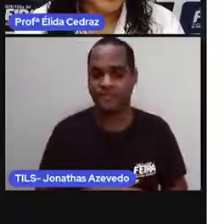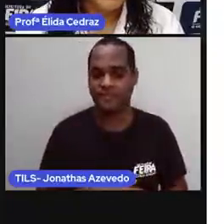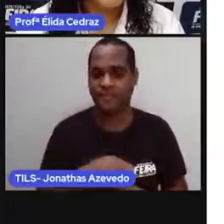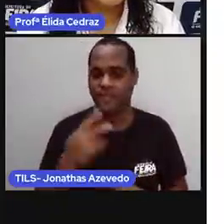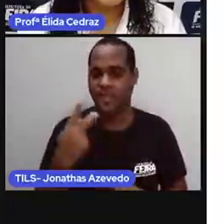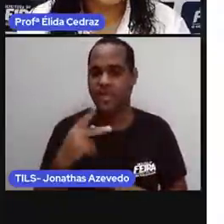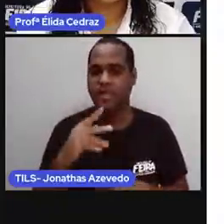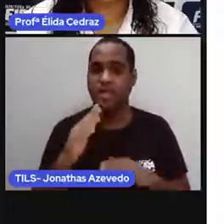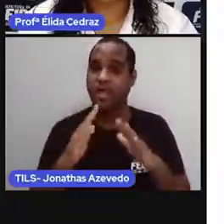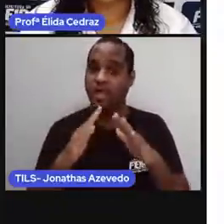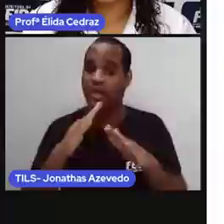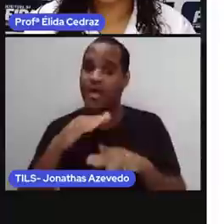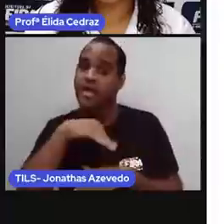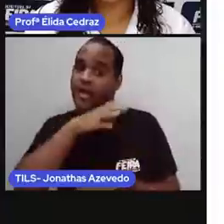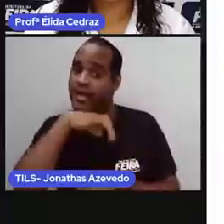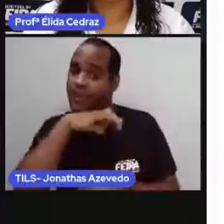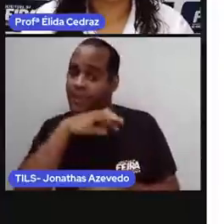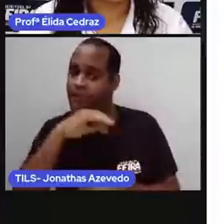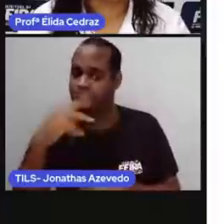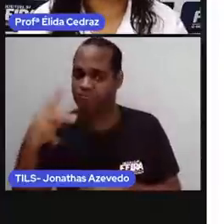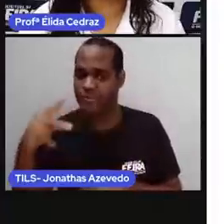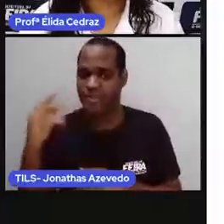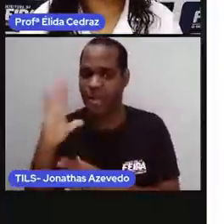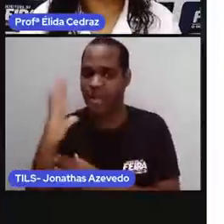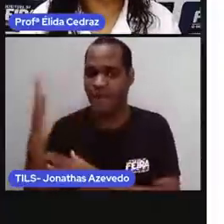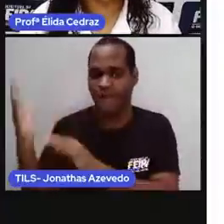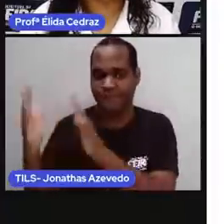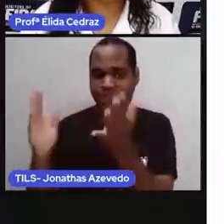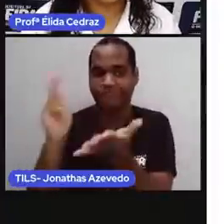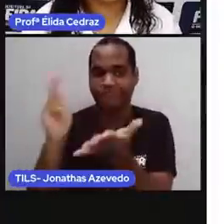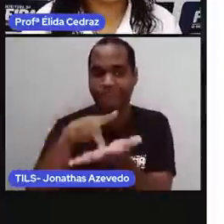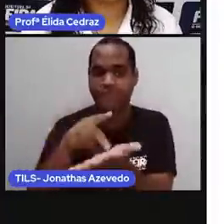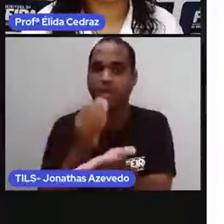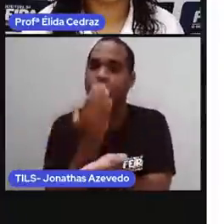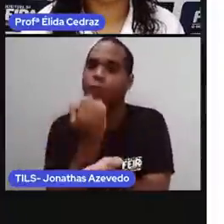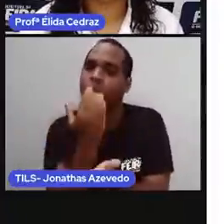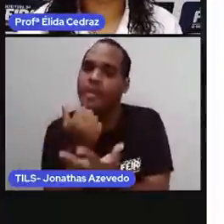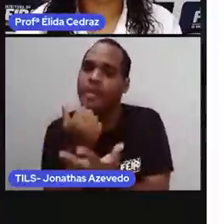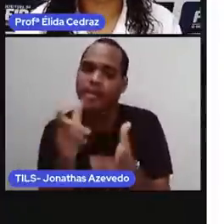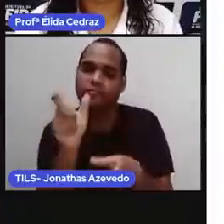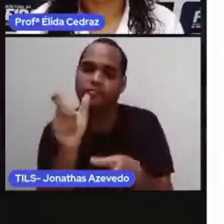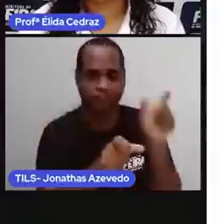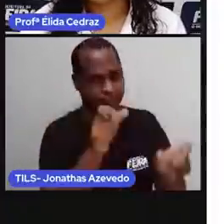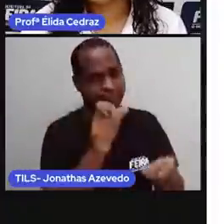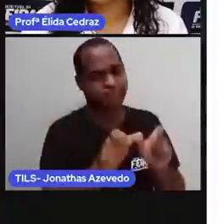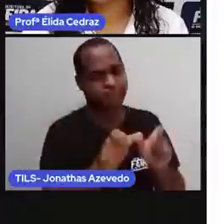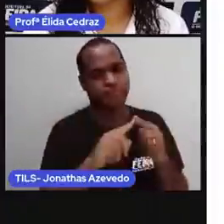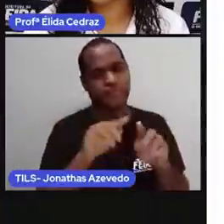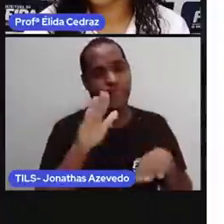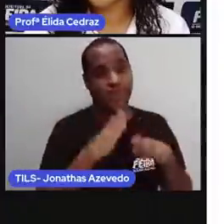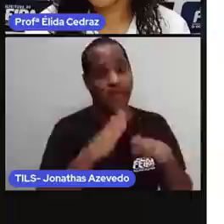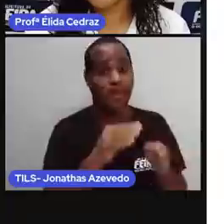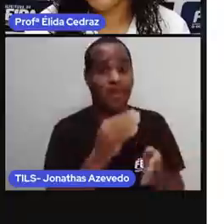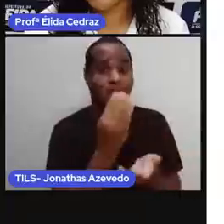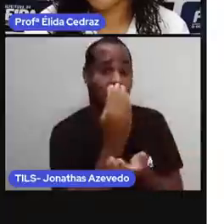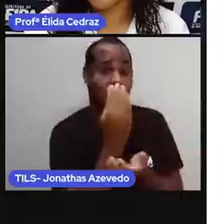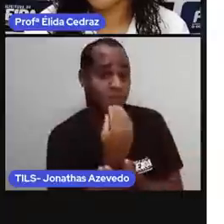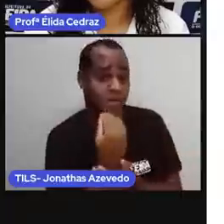silvestres, eles se alimentam de acordo com a sua espécie. Uns são